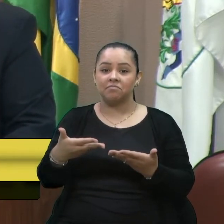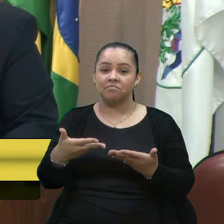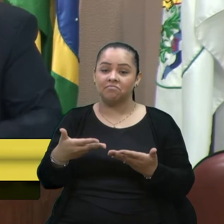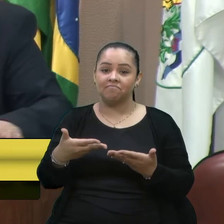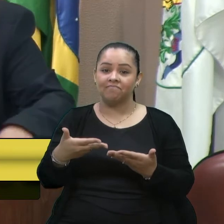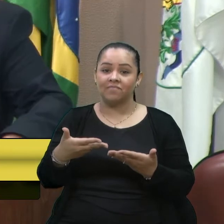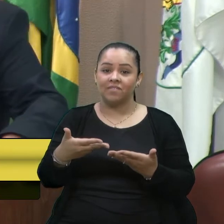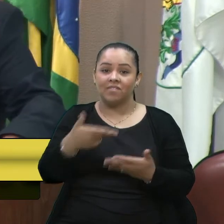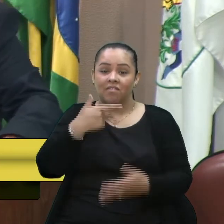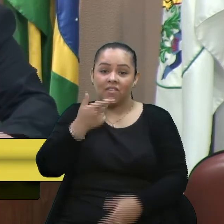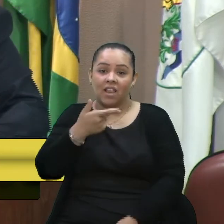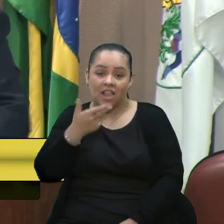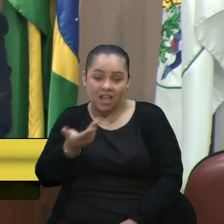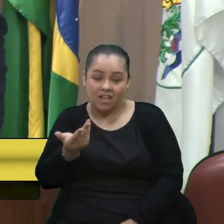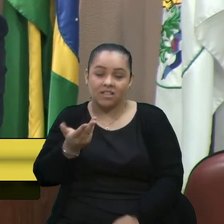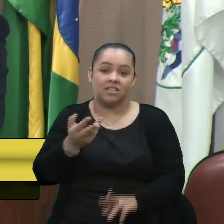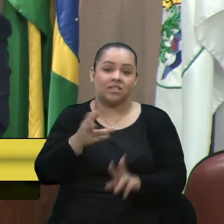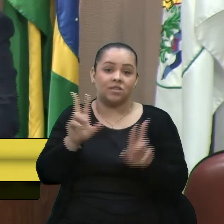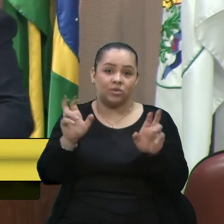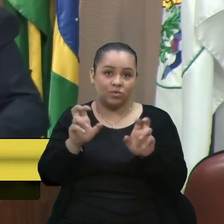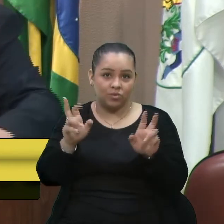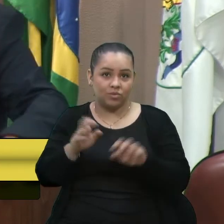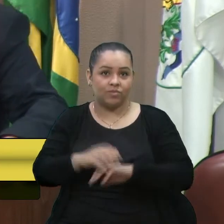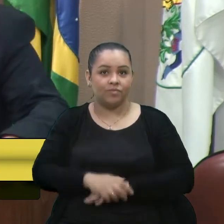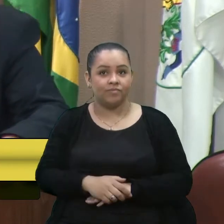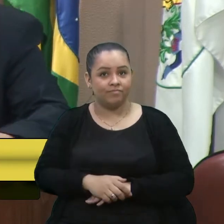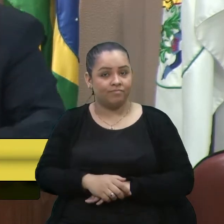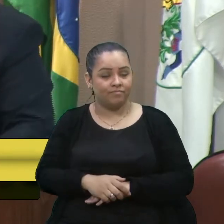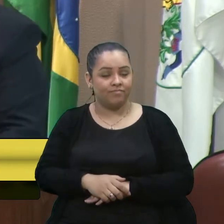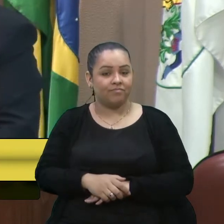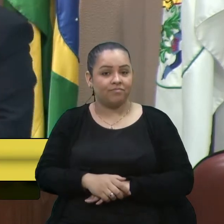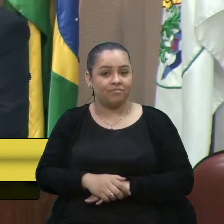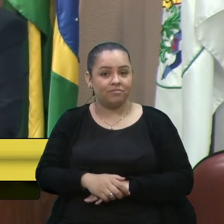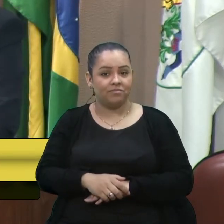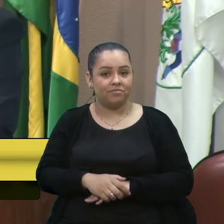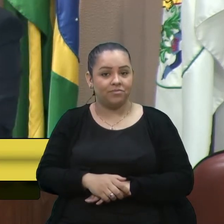falar sobre essa situação. Então, vejo com muita,